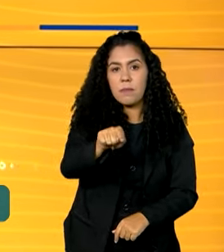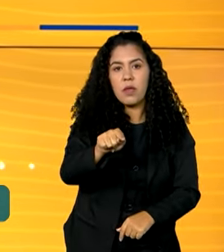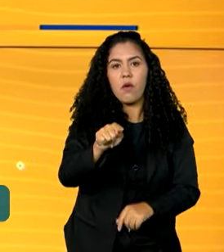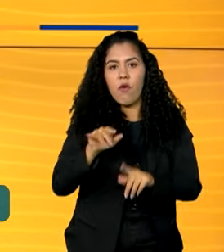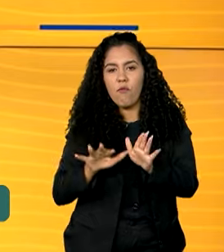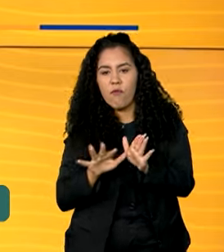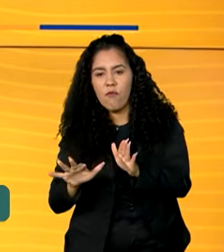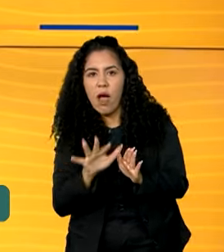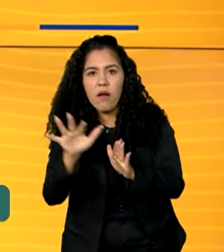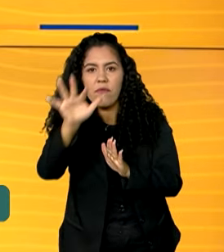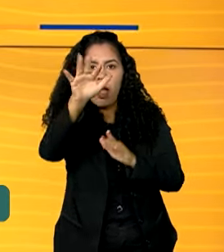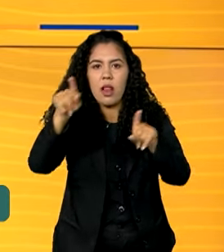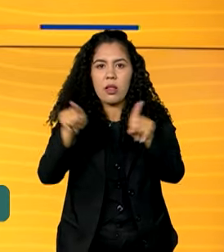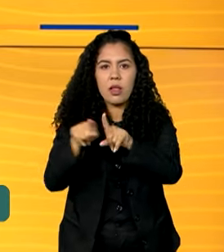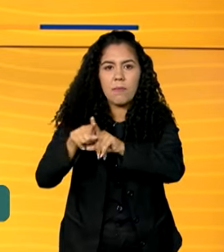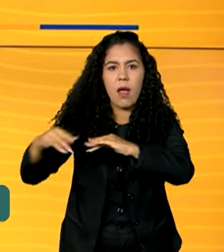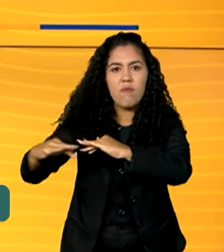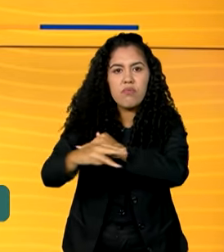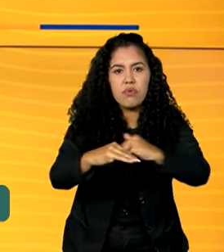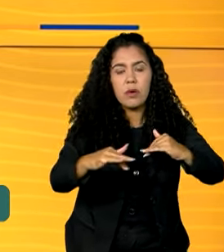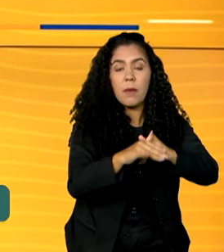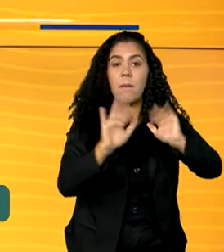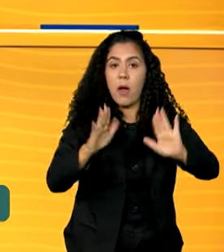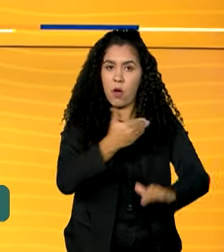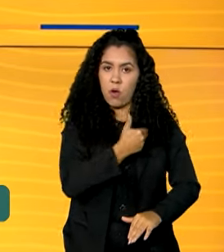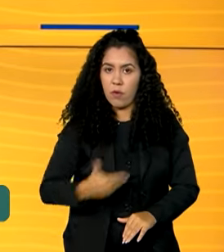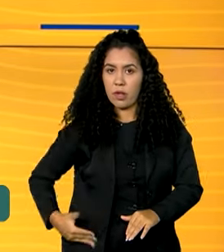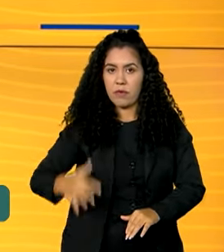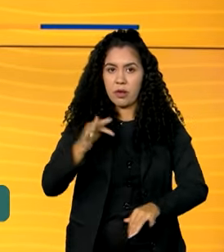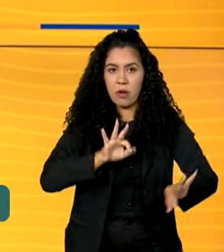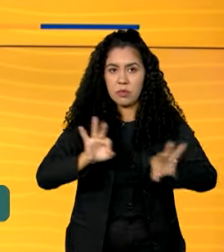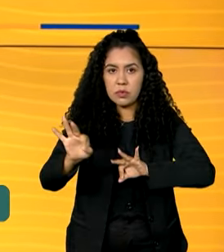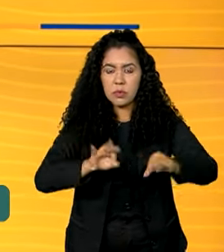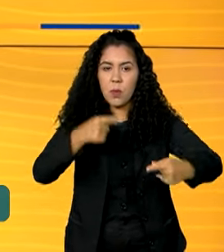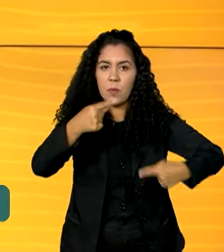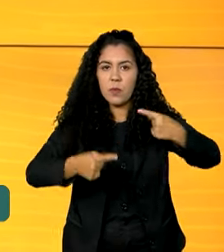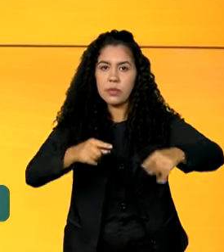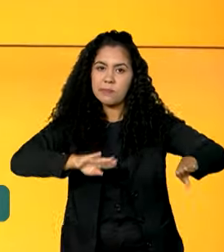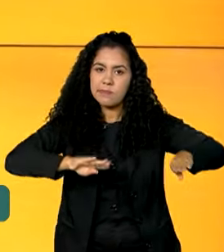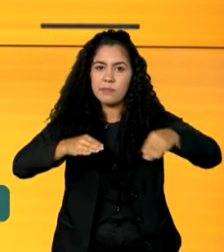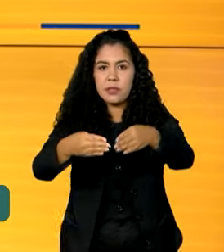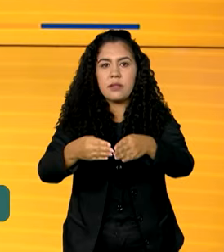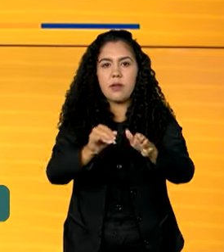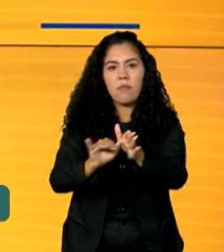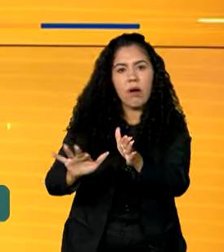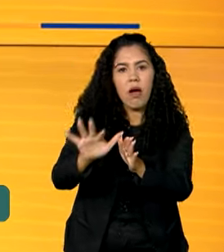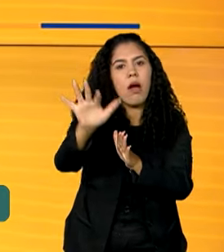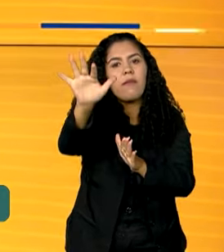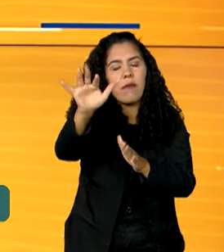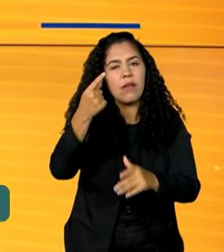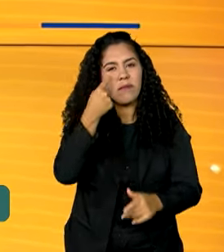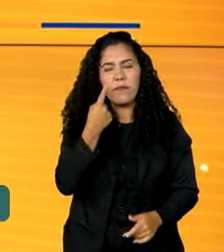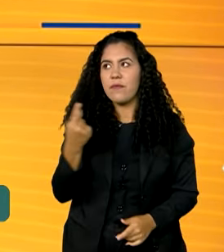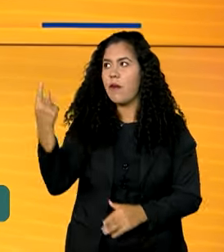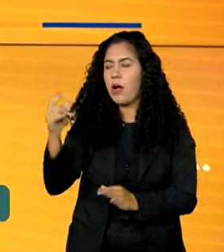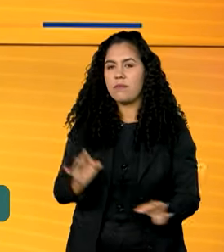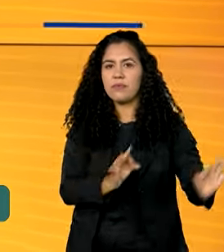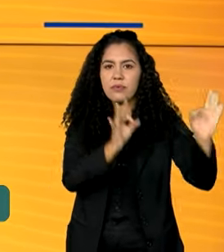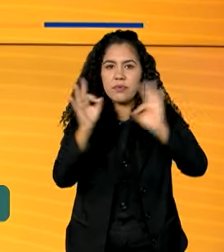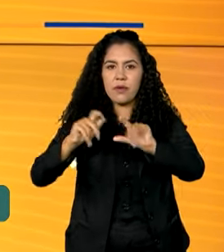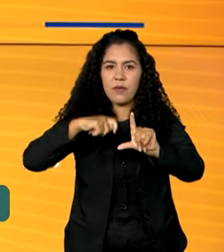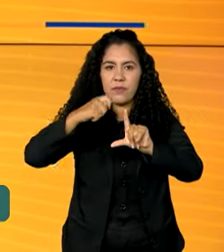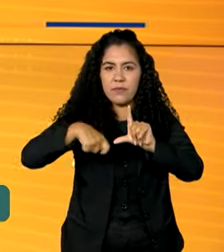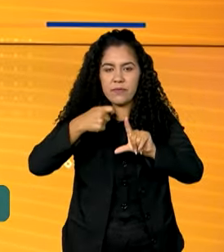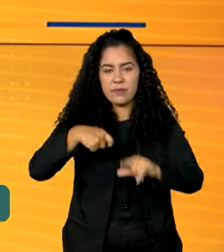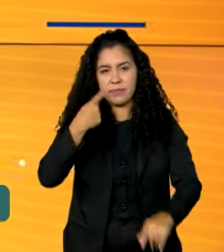urbanas. E o governo federal tem políticas públicas voltadas especificamente para esses locais. Vamos conferir na reportagem de